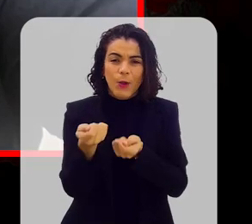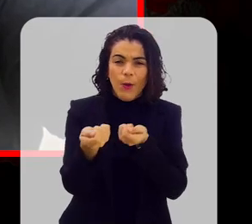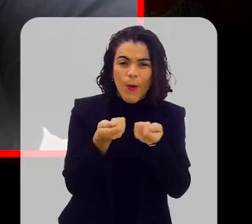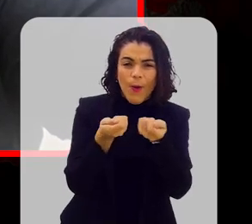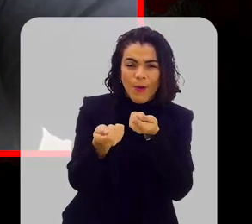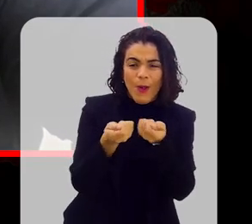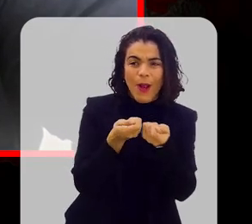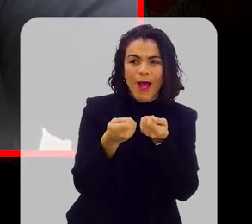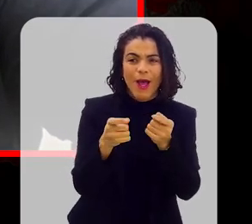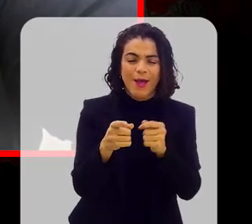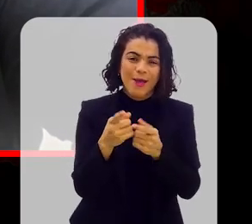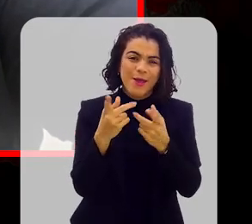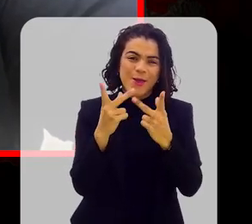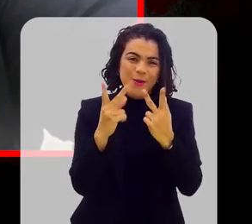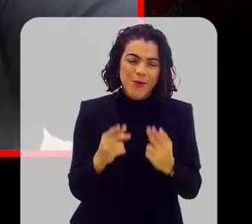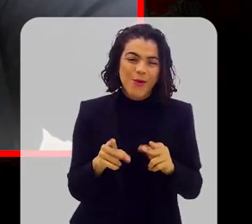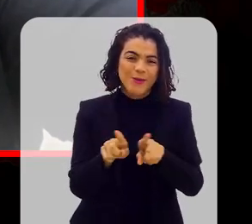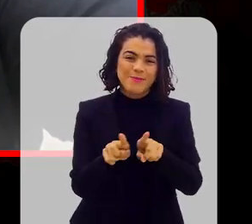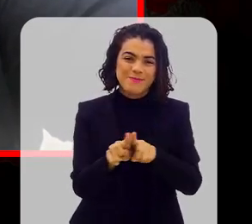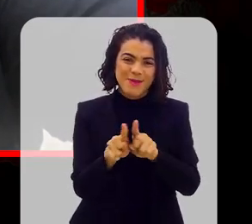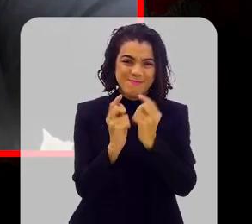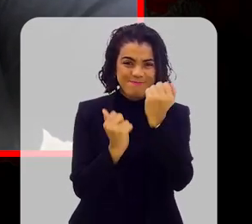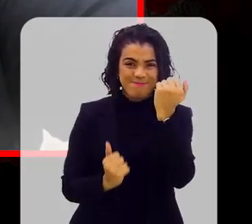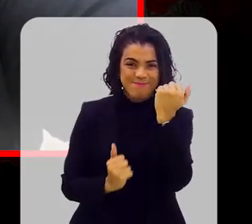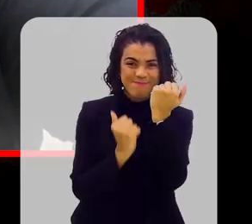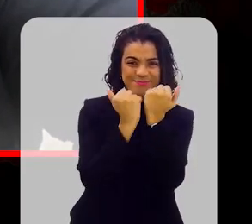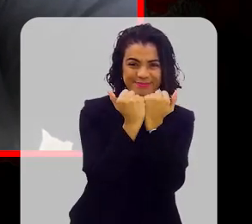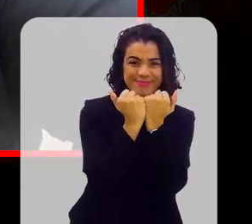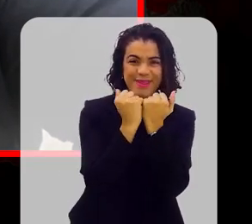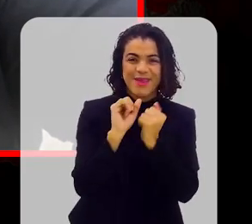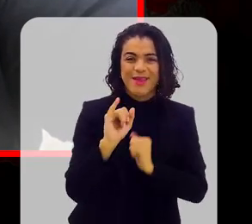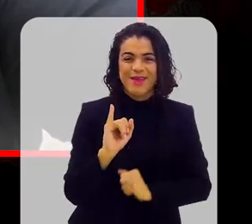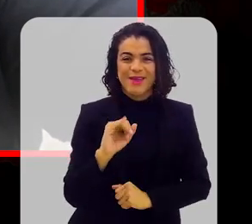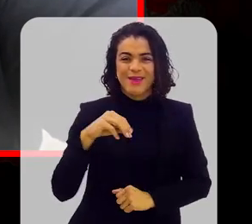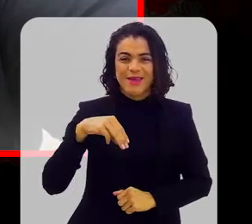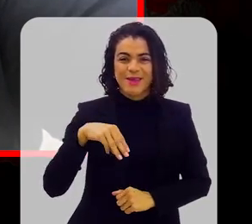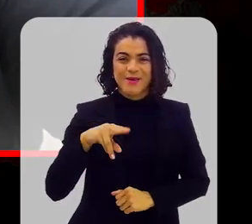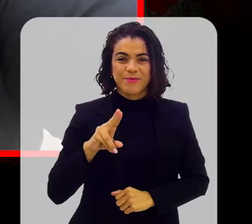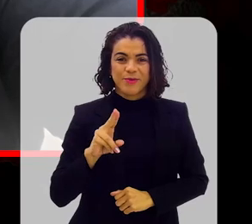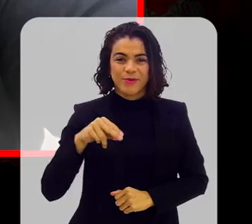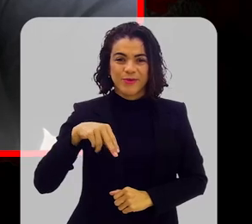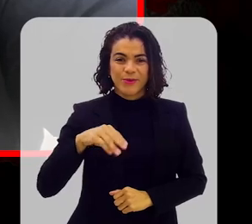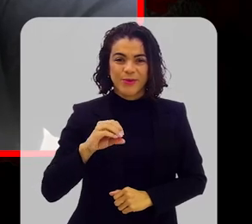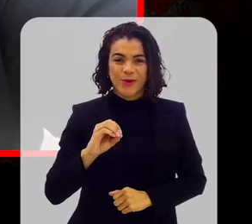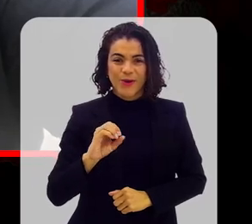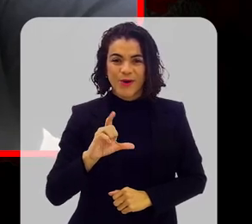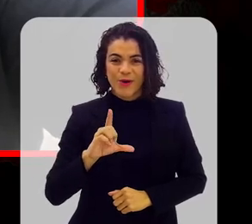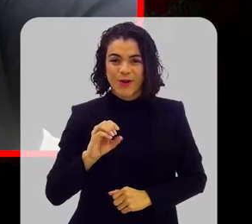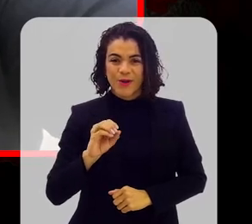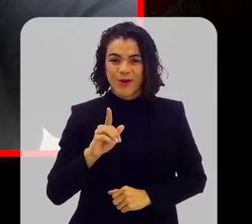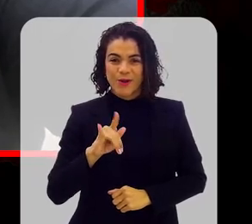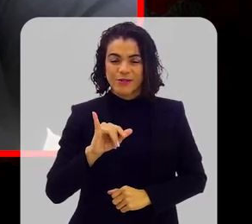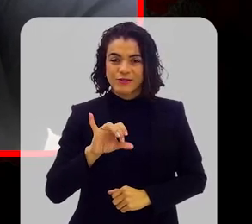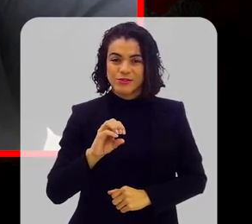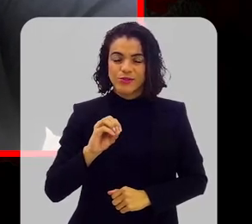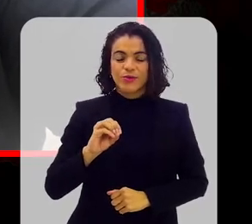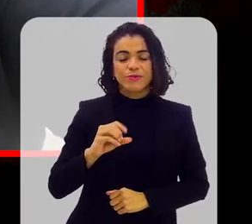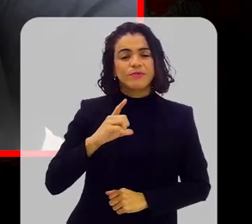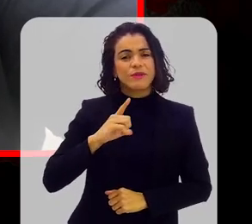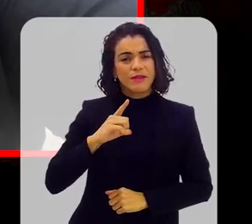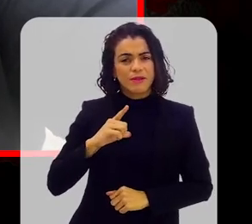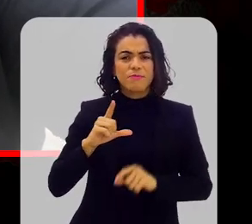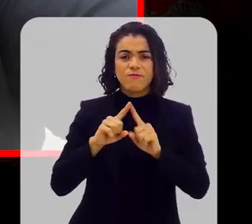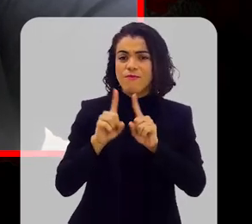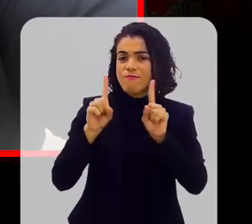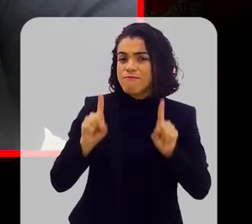de... Assim como o nosso sistema imunológico, por exemplo, que protege a gente contra bactérias e vírus, ele também tem uma função no sentido